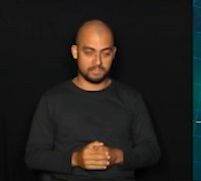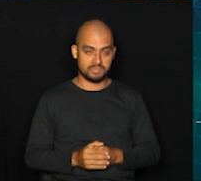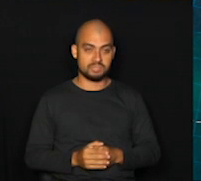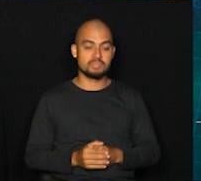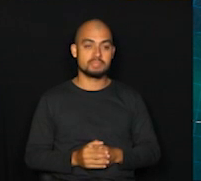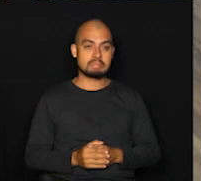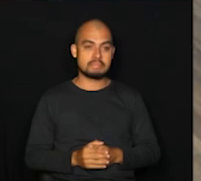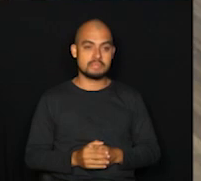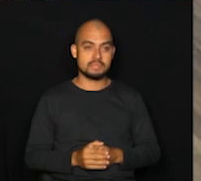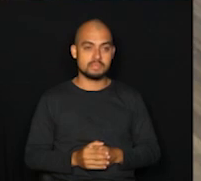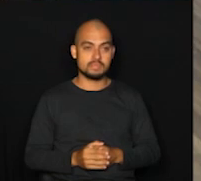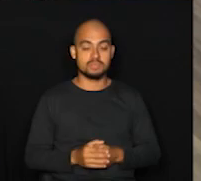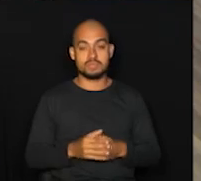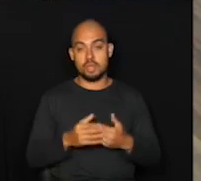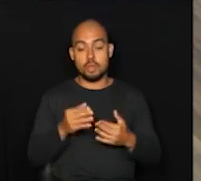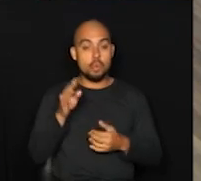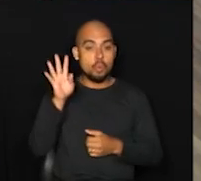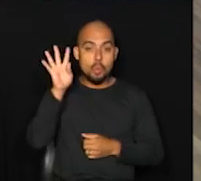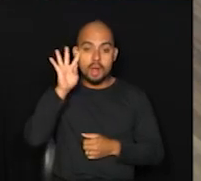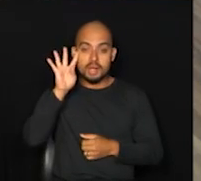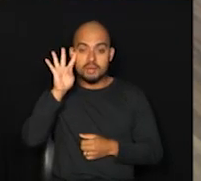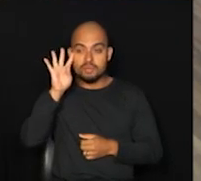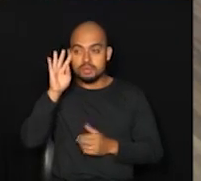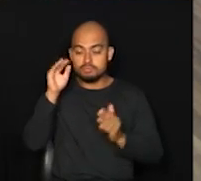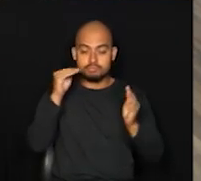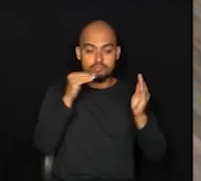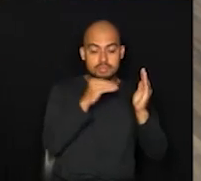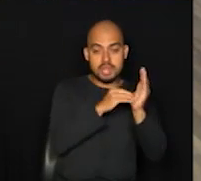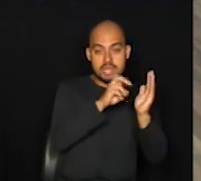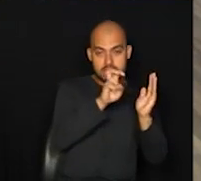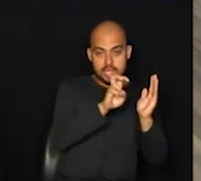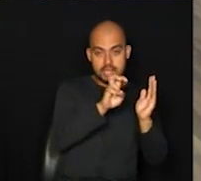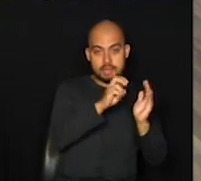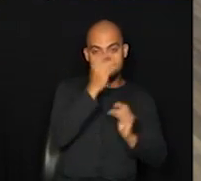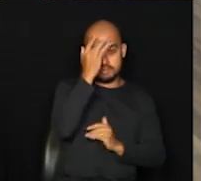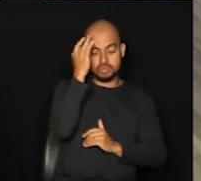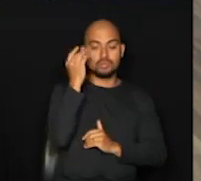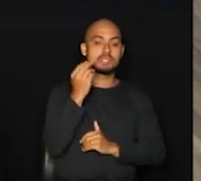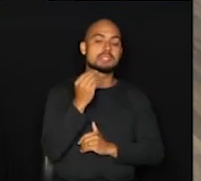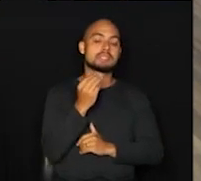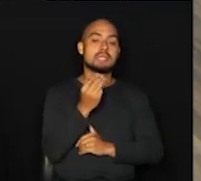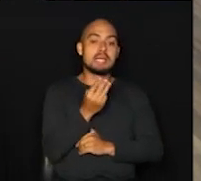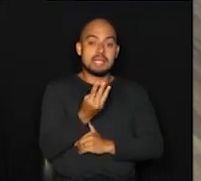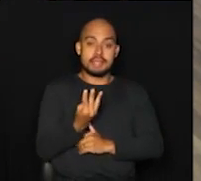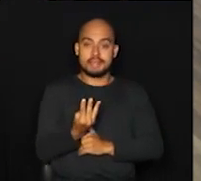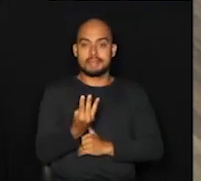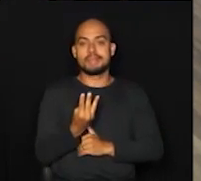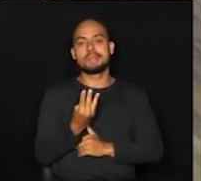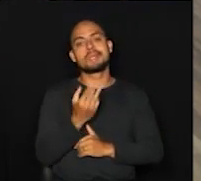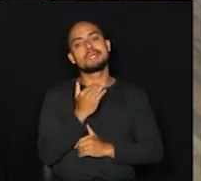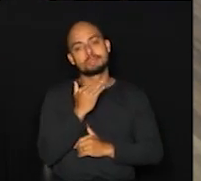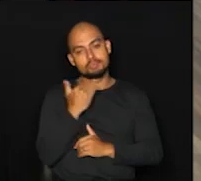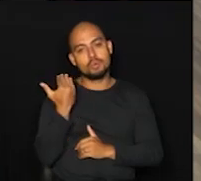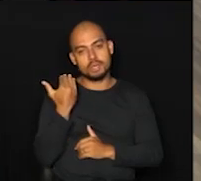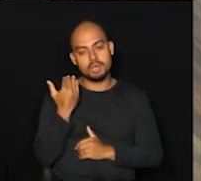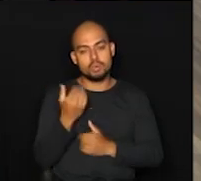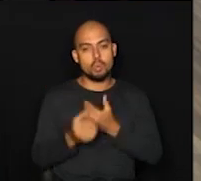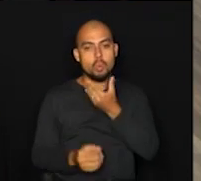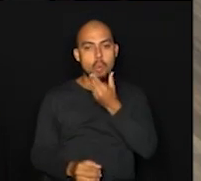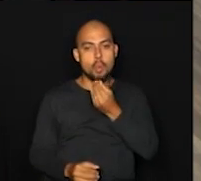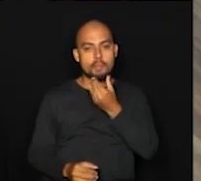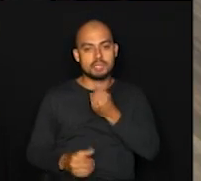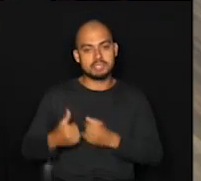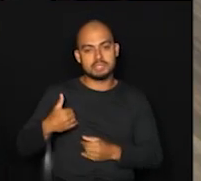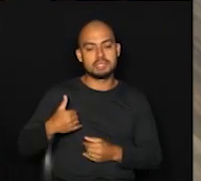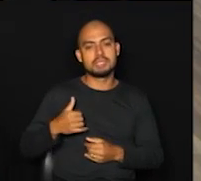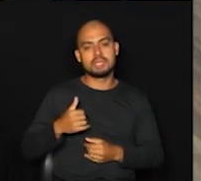3 óbitos. De quarta para quinta-feira, tivemos três óbitos na cidade de Campinas. Três homens, todos com